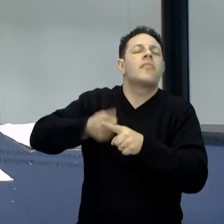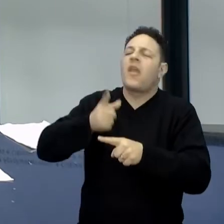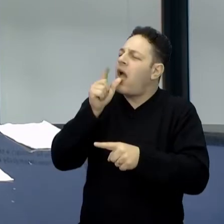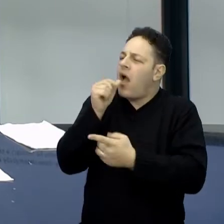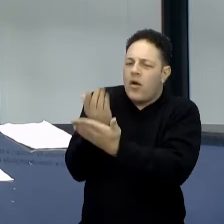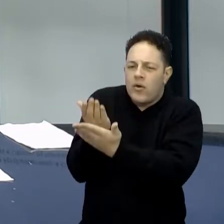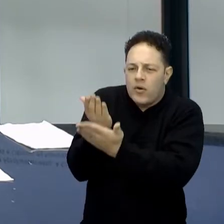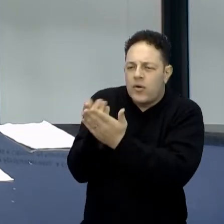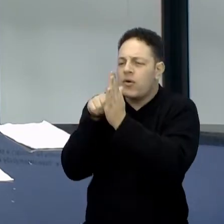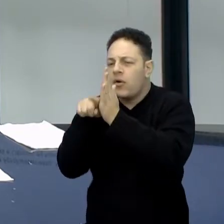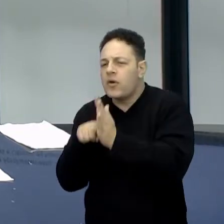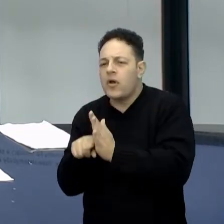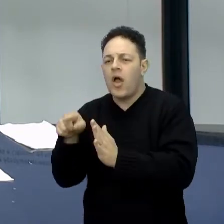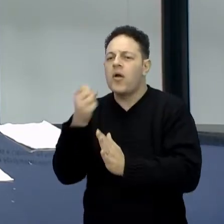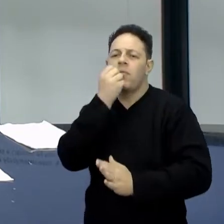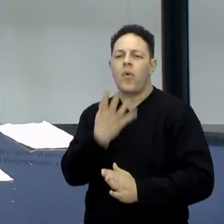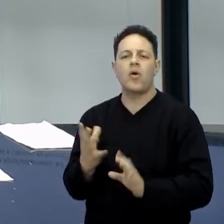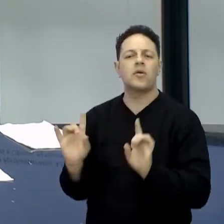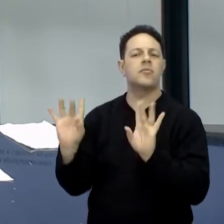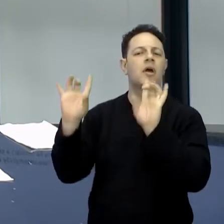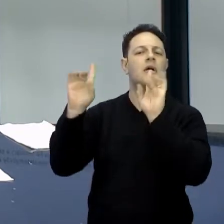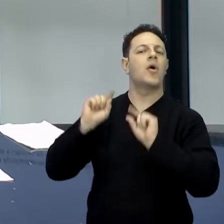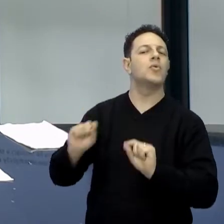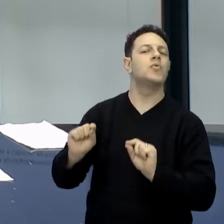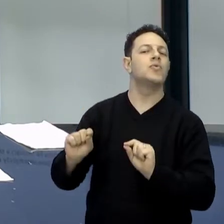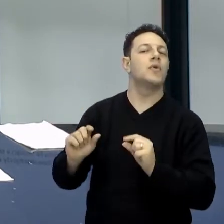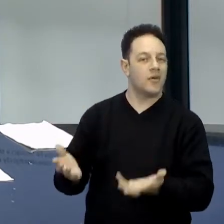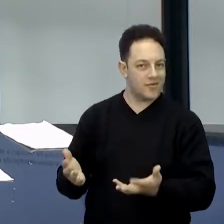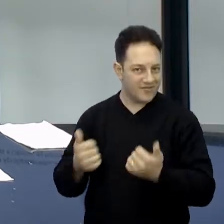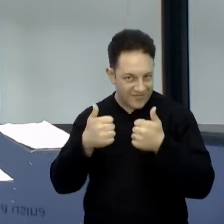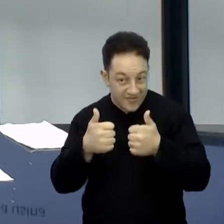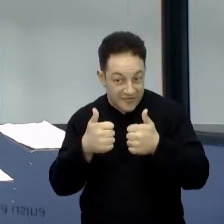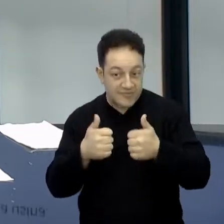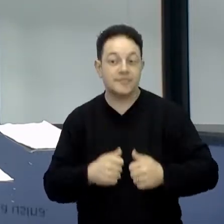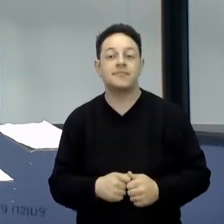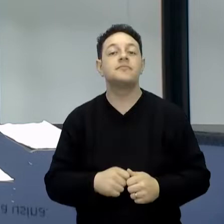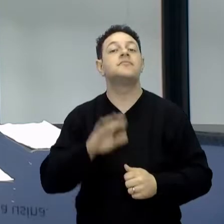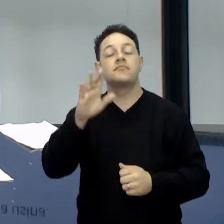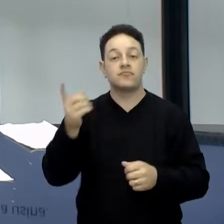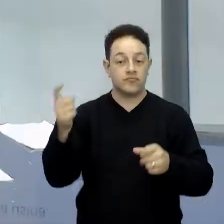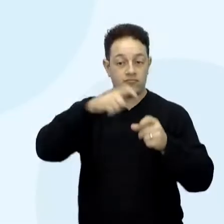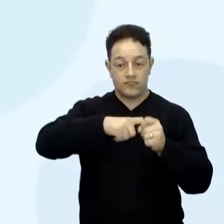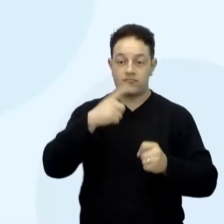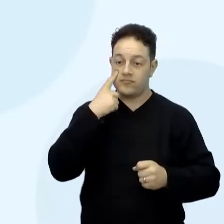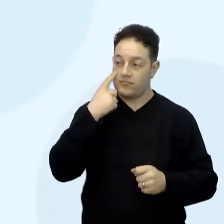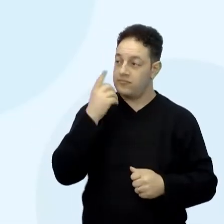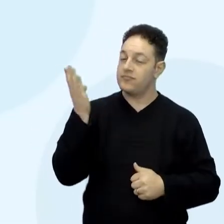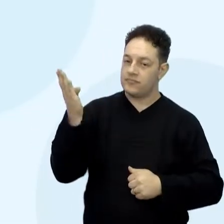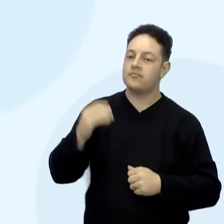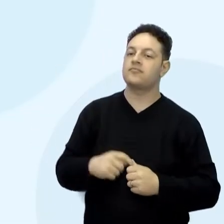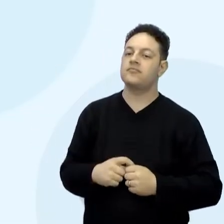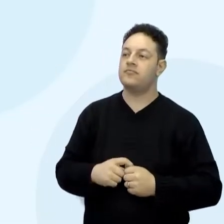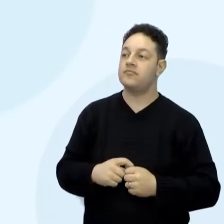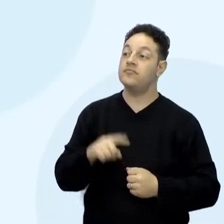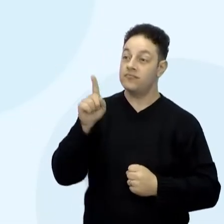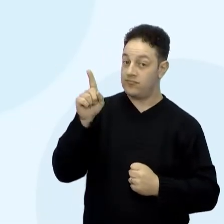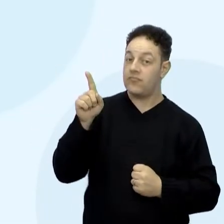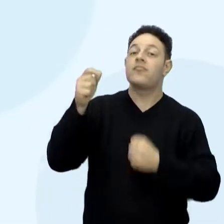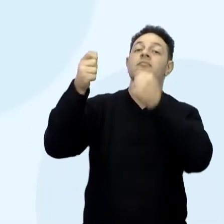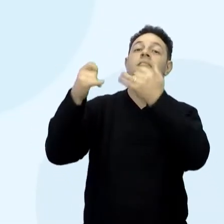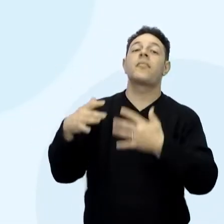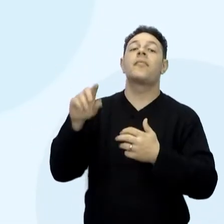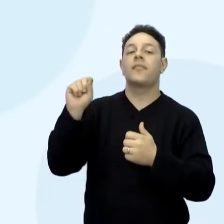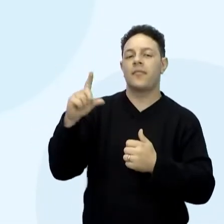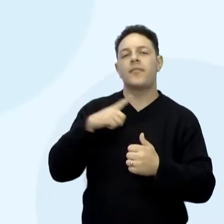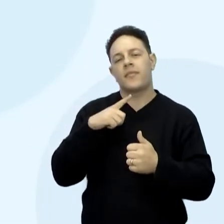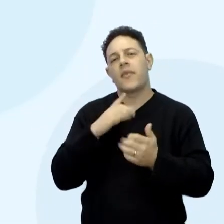especial, tá certo? Por que as caldeiras têm isso, tá certo? Ó, só retomando aqui. Então, o que a gente viu nesse componente? A gente